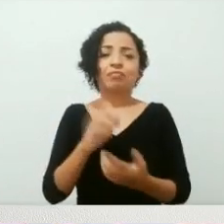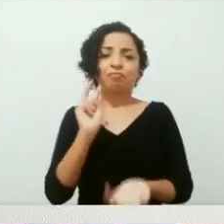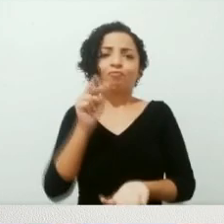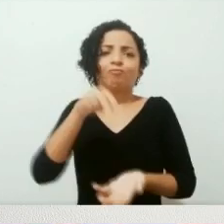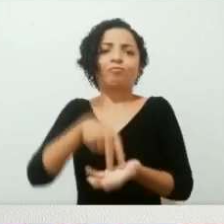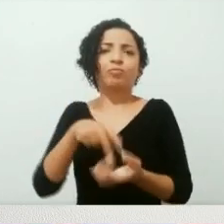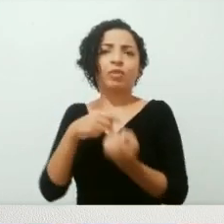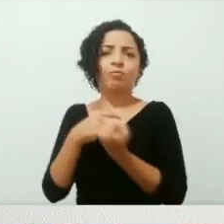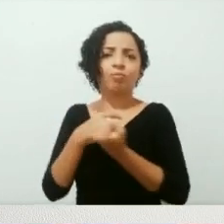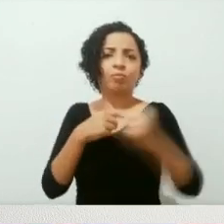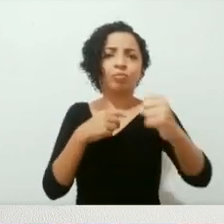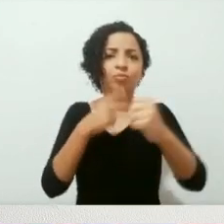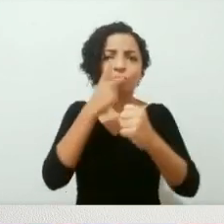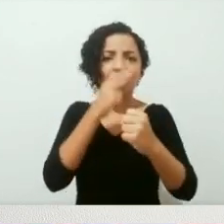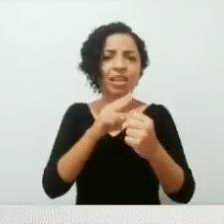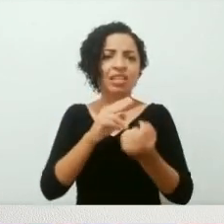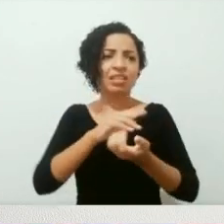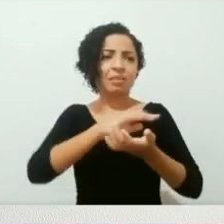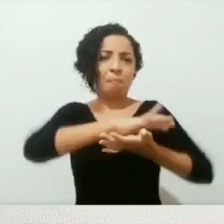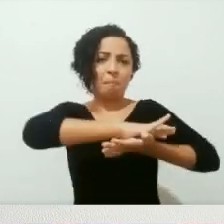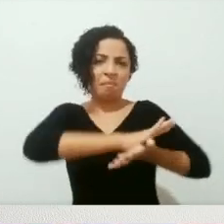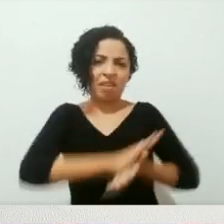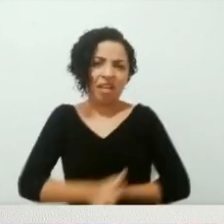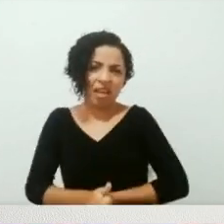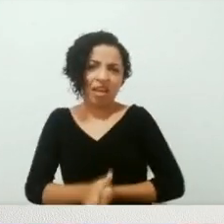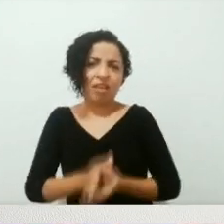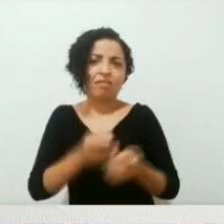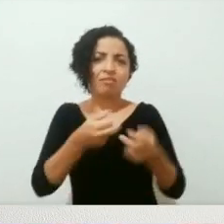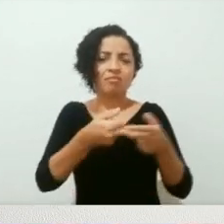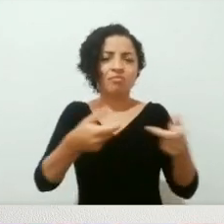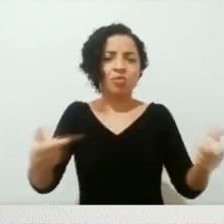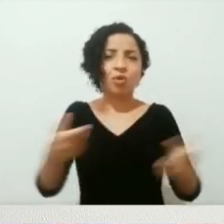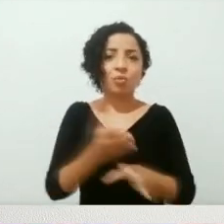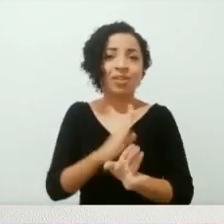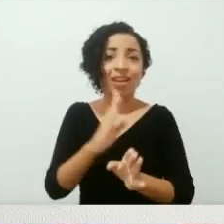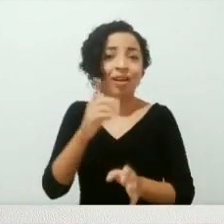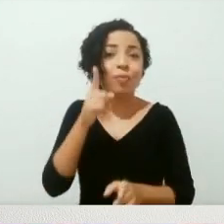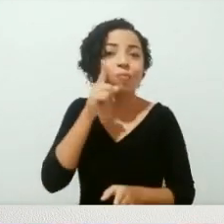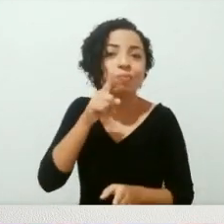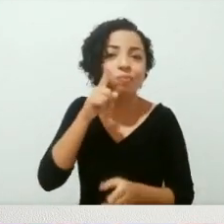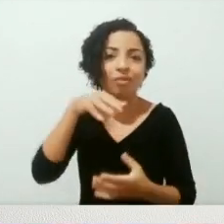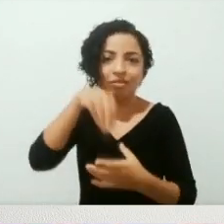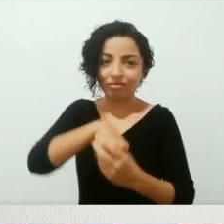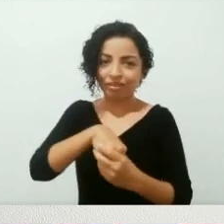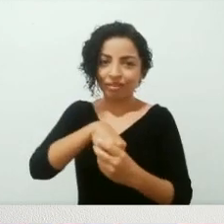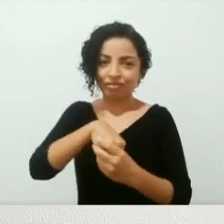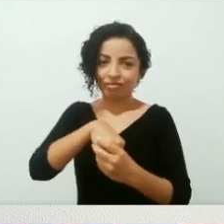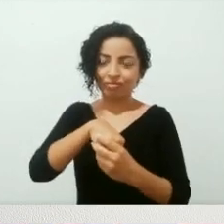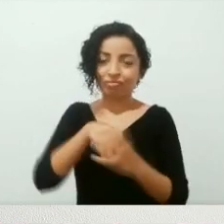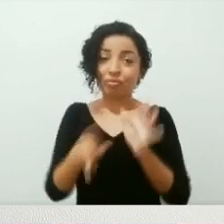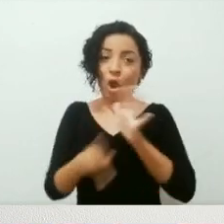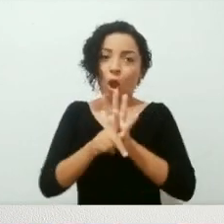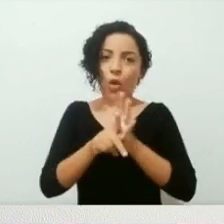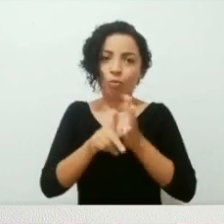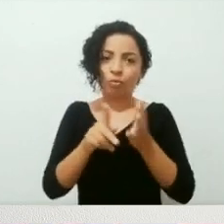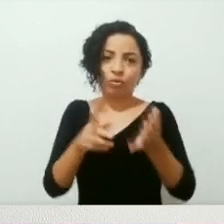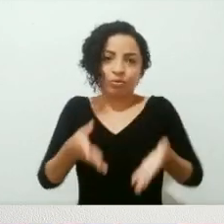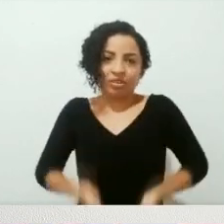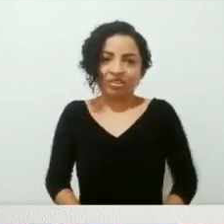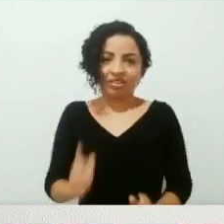enfrentando muitos dos preconceitos da xenofobia dentro do solo norte-americano. A gente não